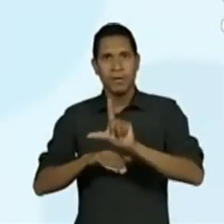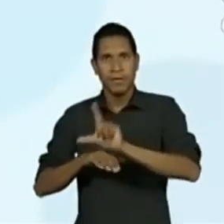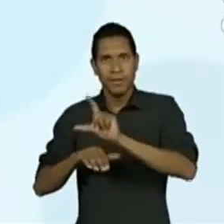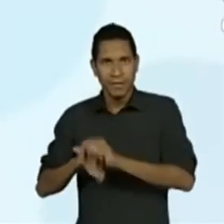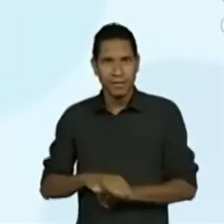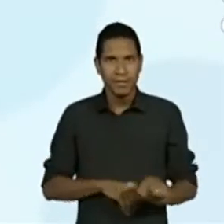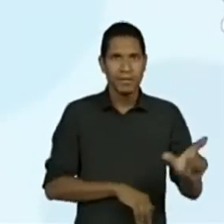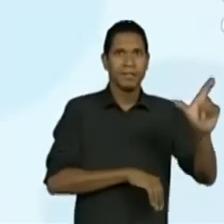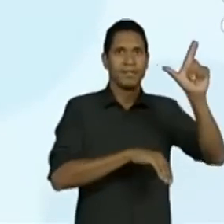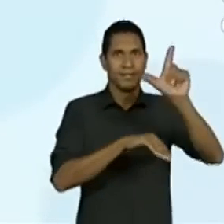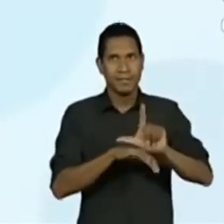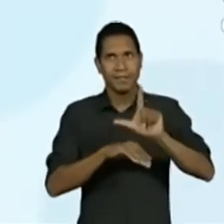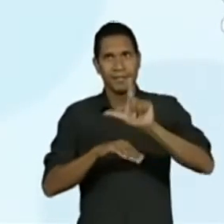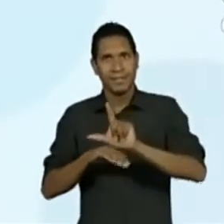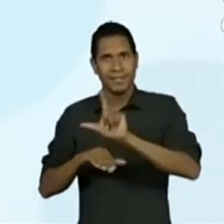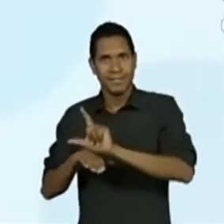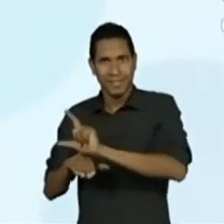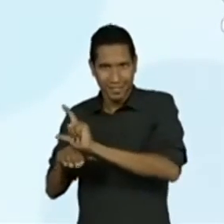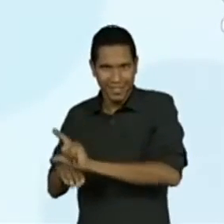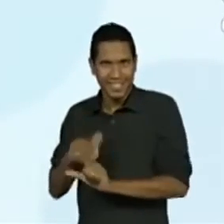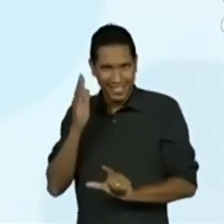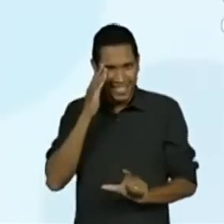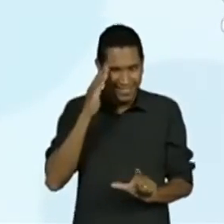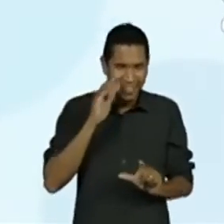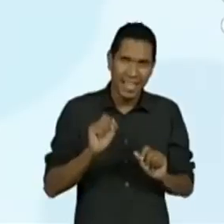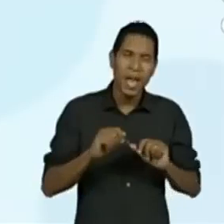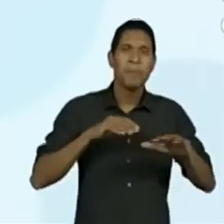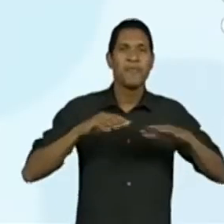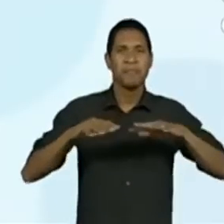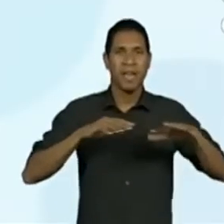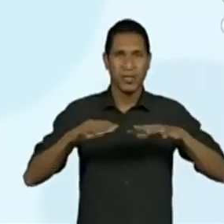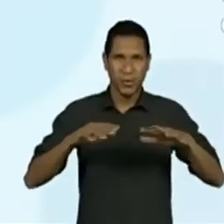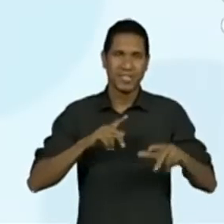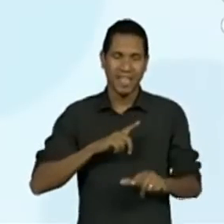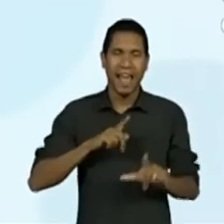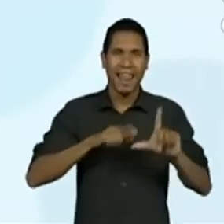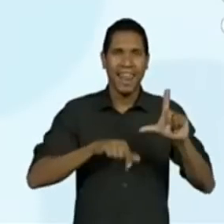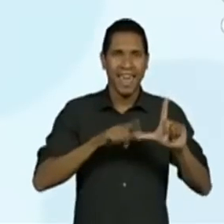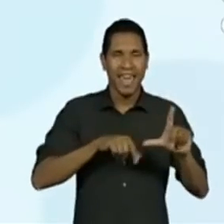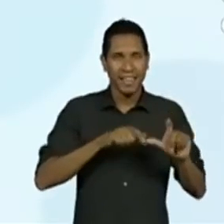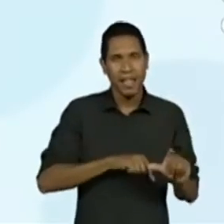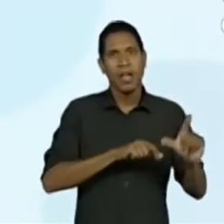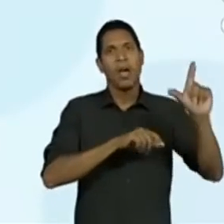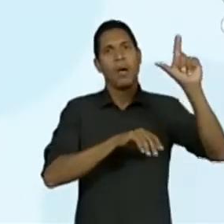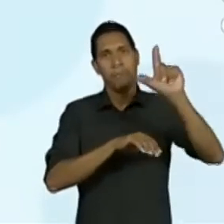colocar mais um aspecto gráfico. Só que eu vou colocar o movimento...